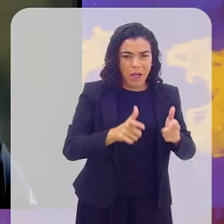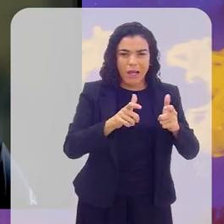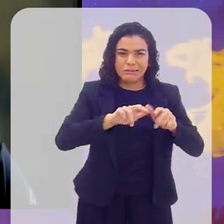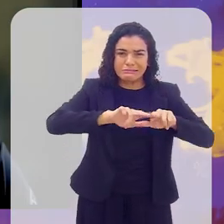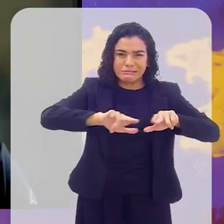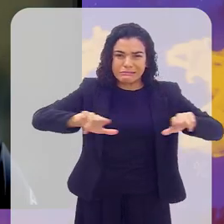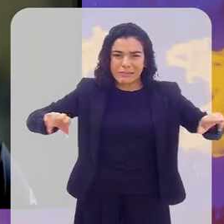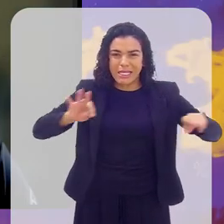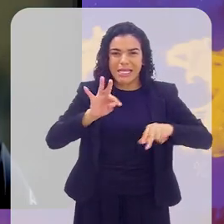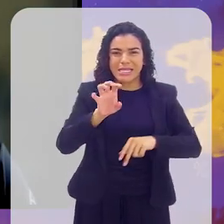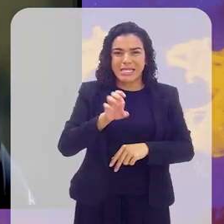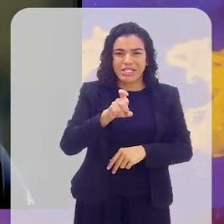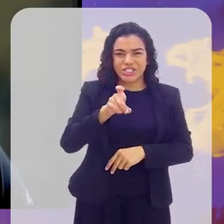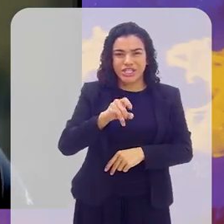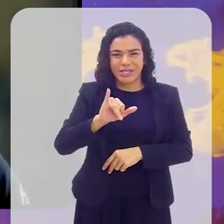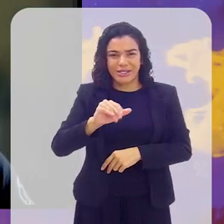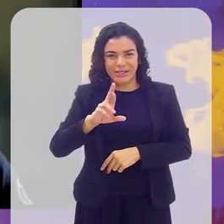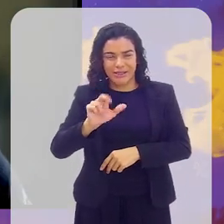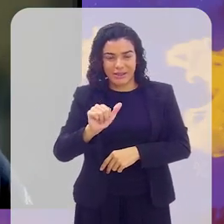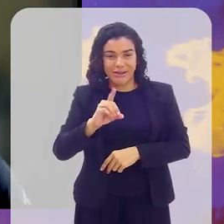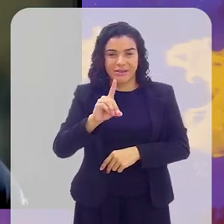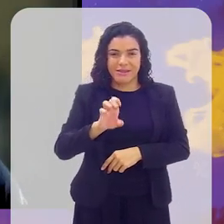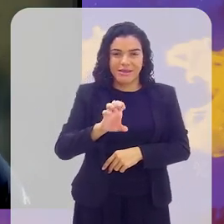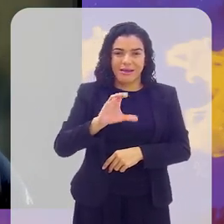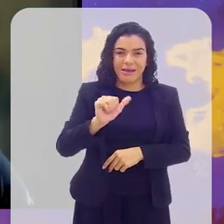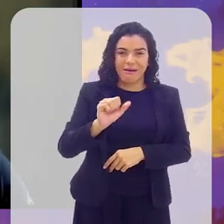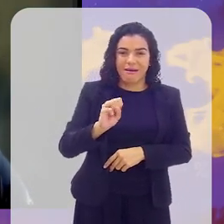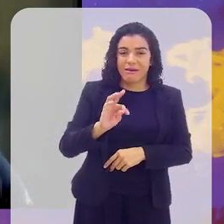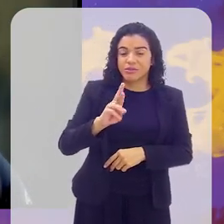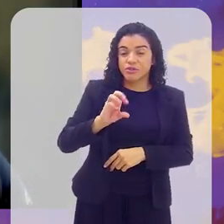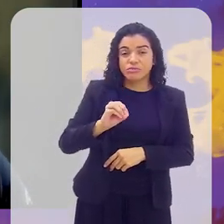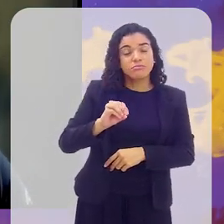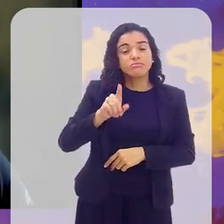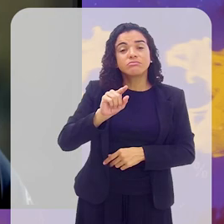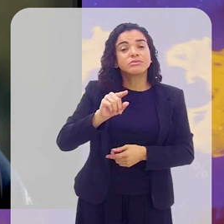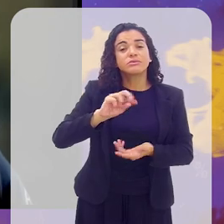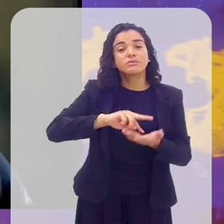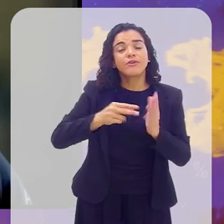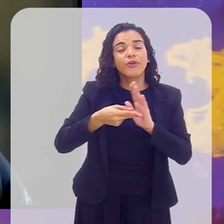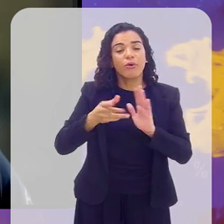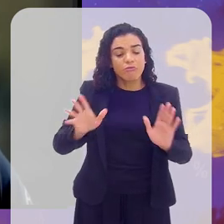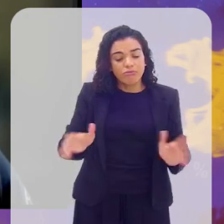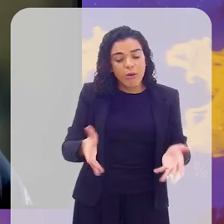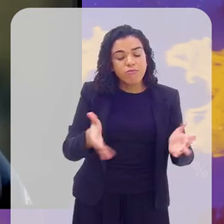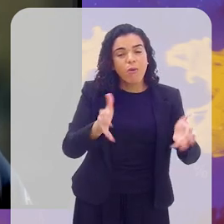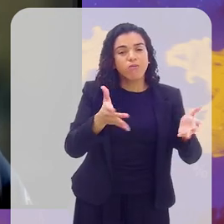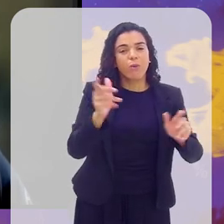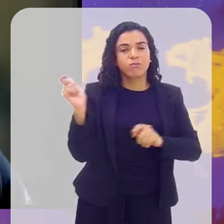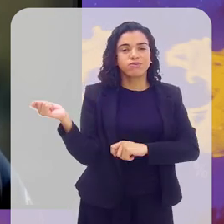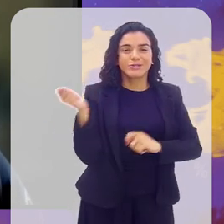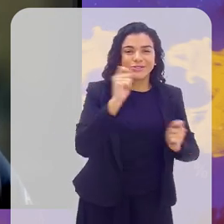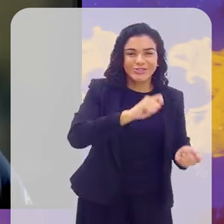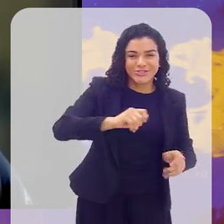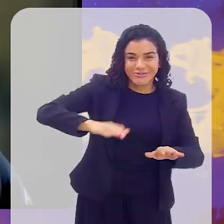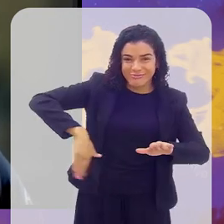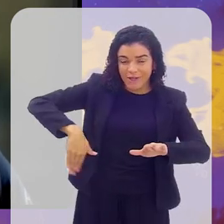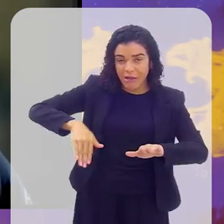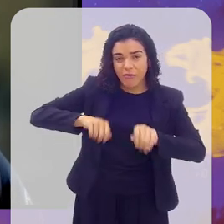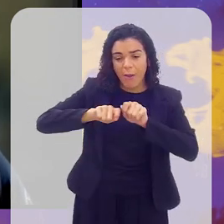Você conhece isso tudo. Rua Bariri, Conselheiro Galvão, Teixeira de Castro, etc. Você vai levando bit-tênis